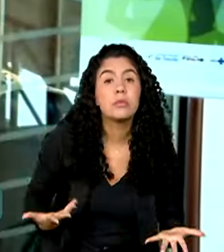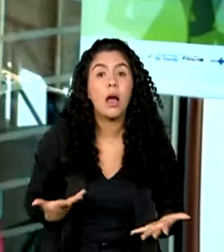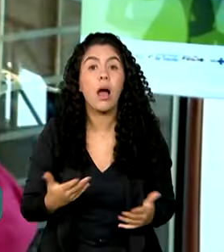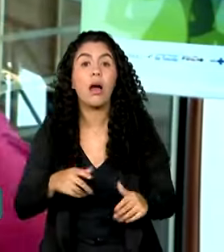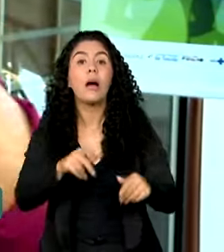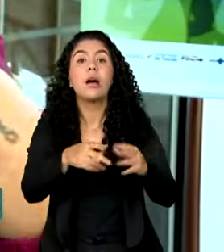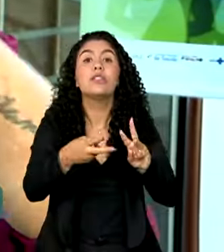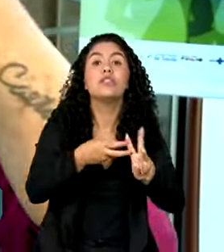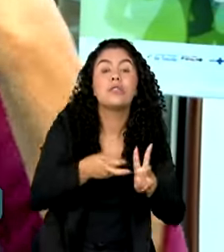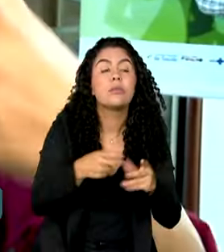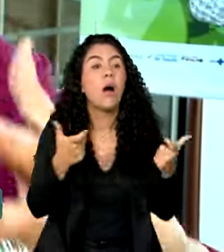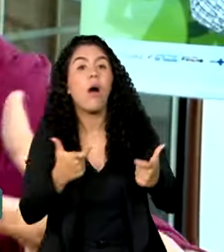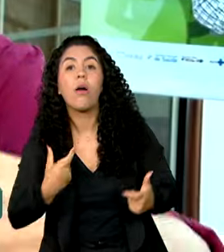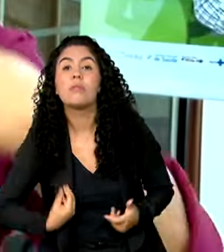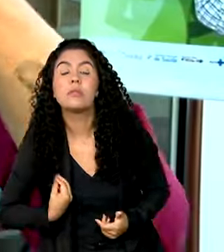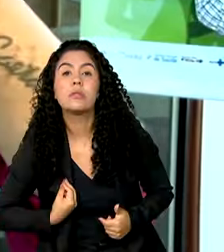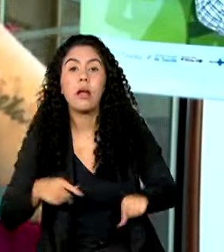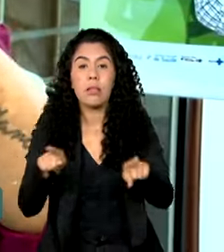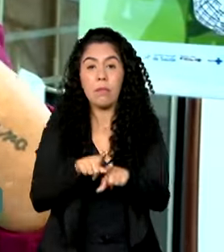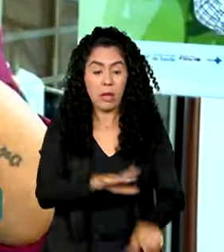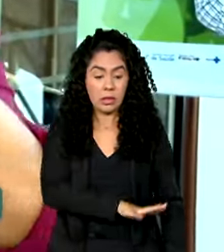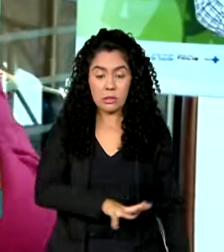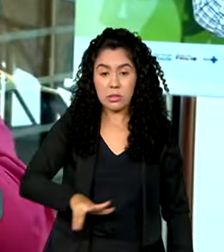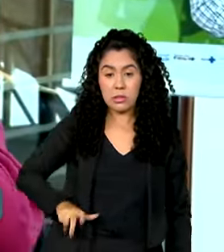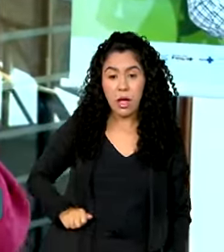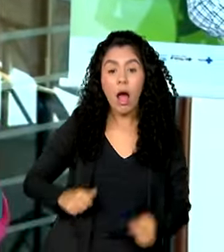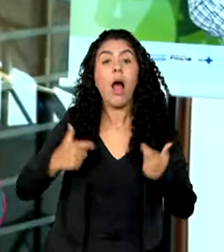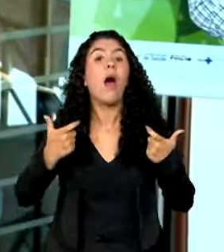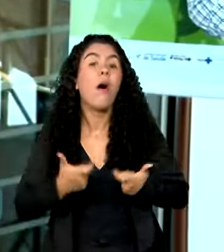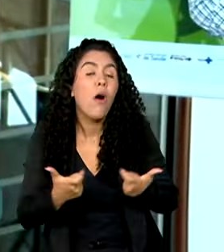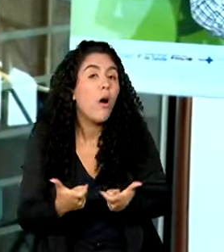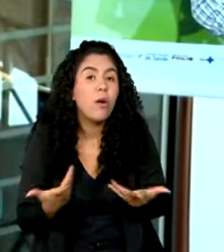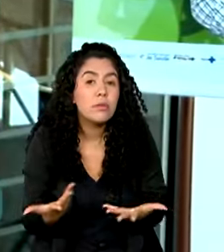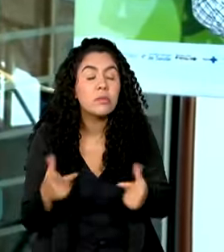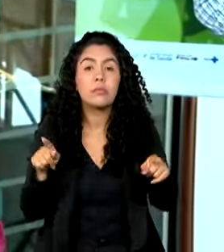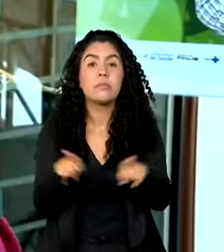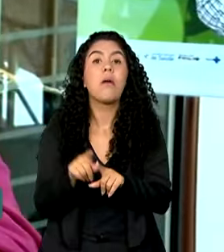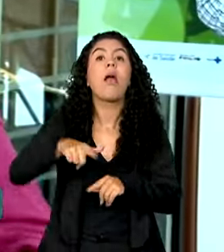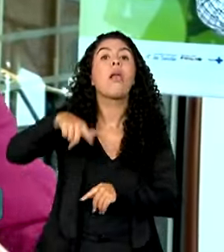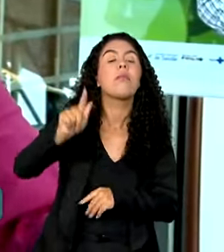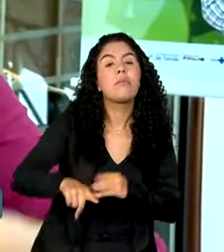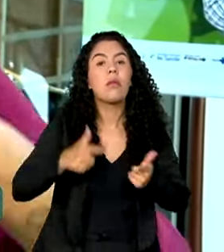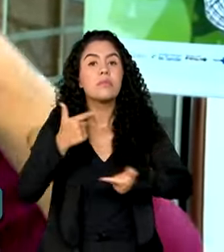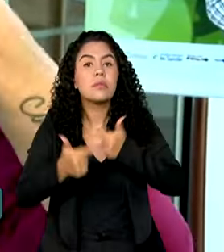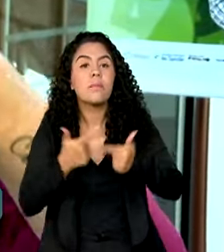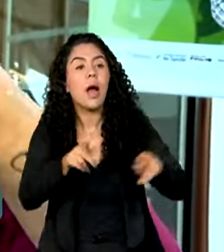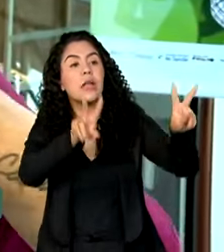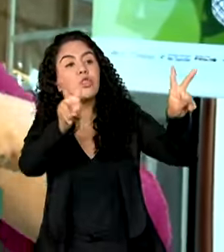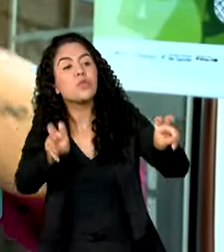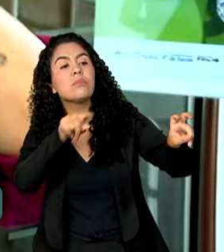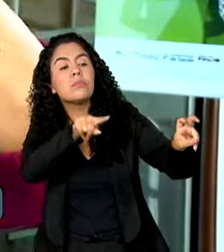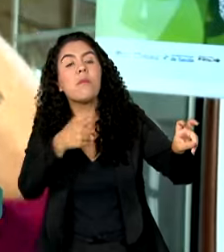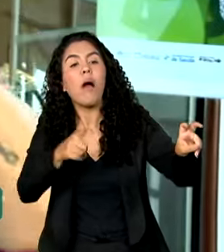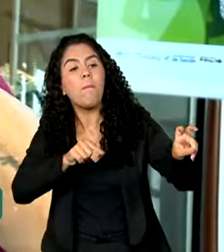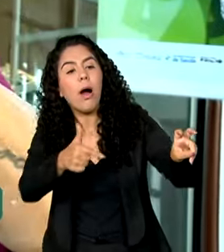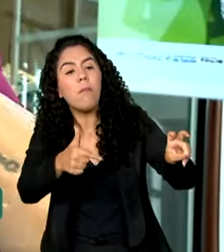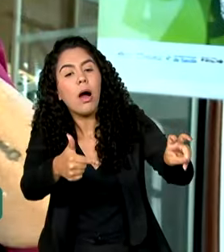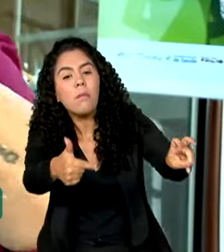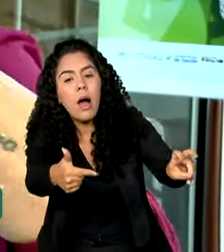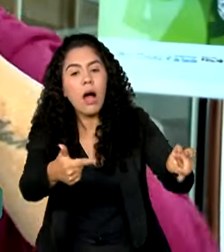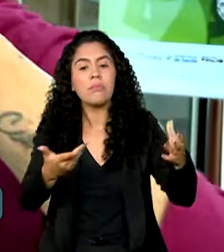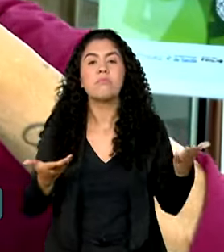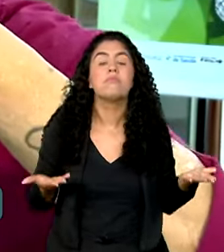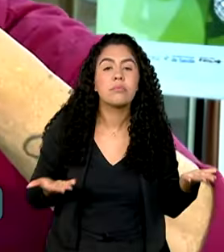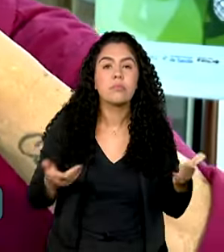indígenas? Aonde estão as ciganas? Você está entendendo? Aonde estamos, quem está trabalhando com esse assunto? Quem está nessa